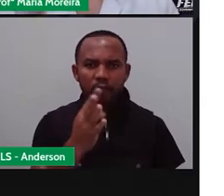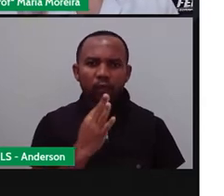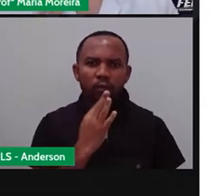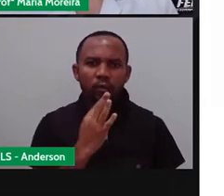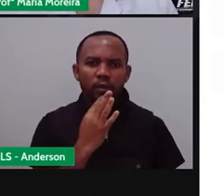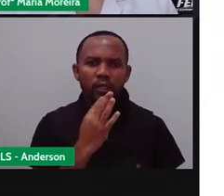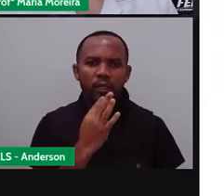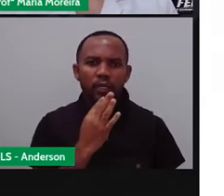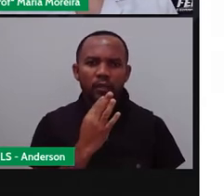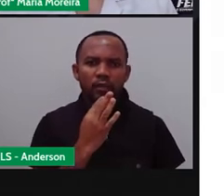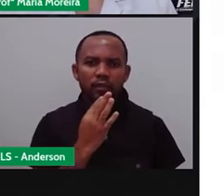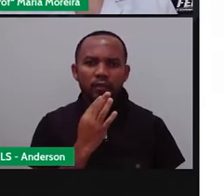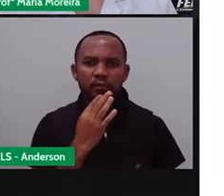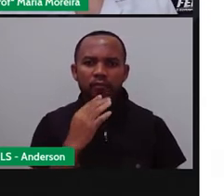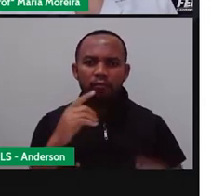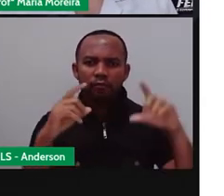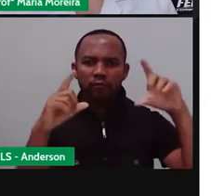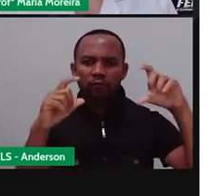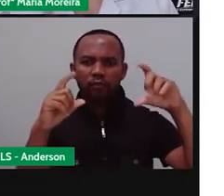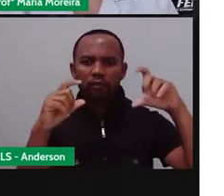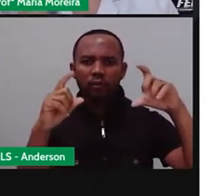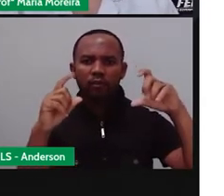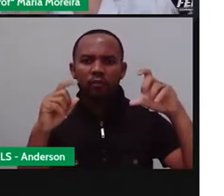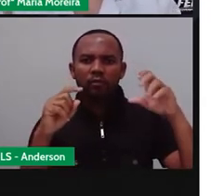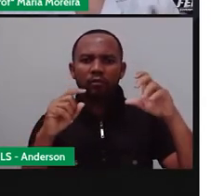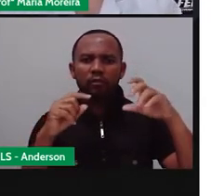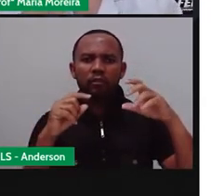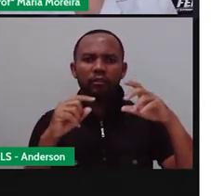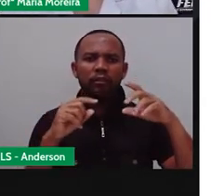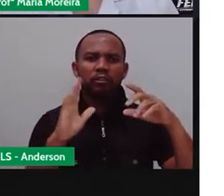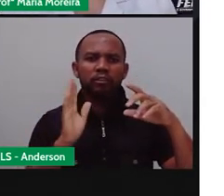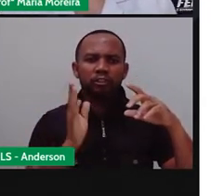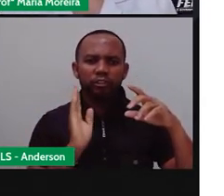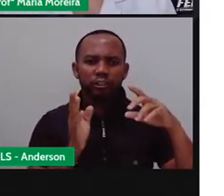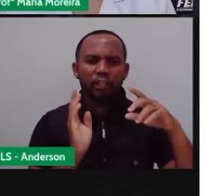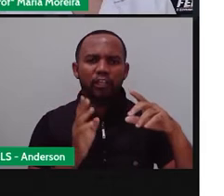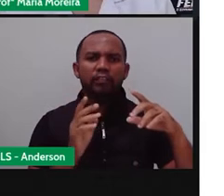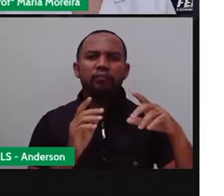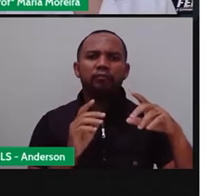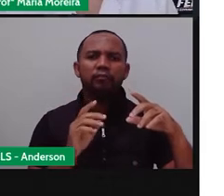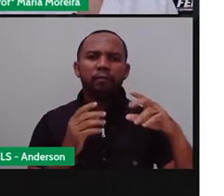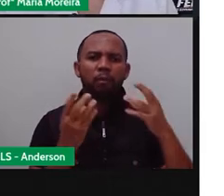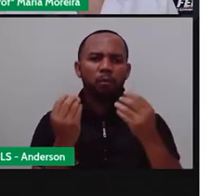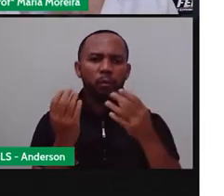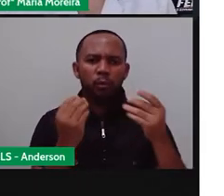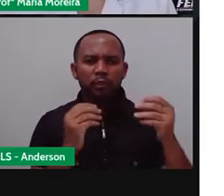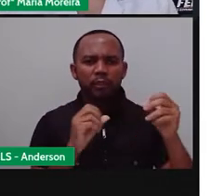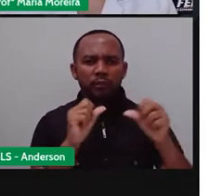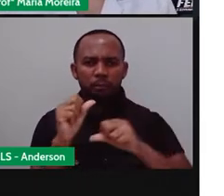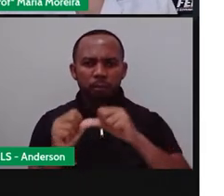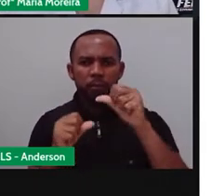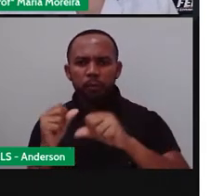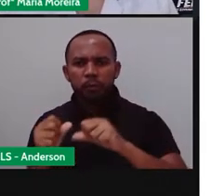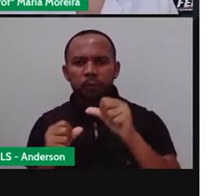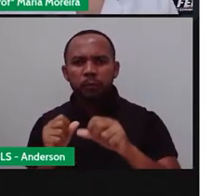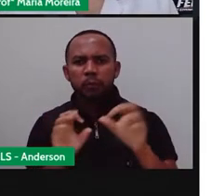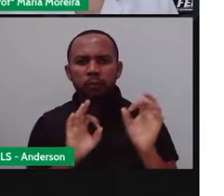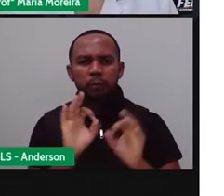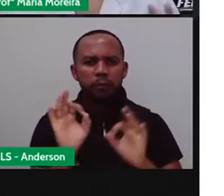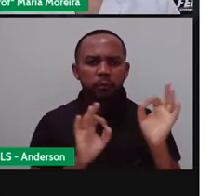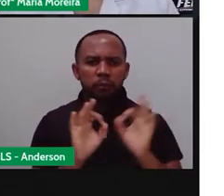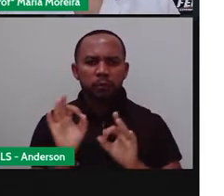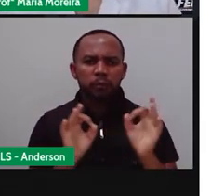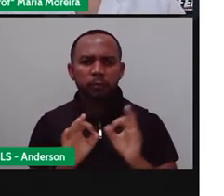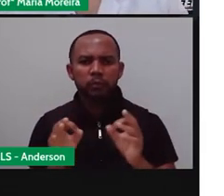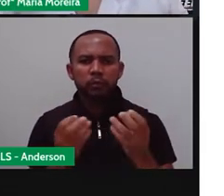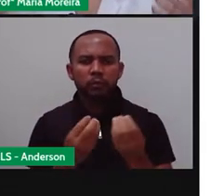E aí, essa imagem, na verdade, ela já foi reproduzida várias vezes, em várias circunstâncias. E Romero Brito, na verdade, ele se